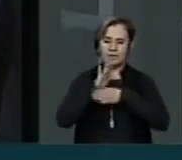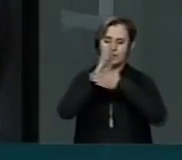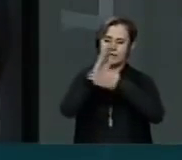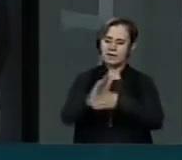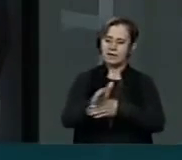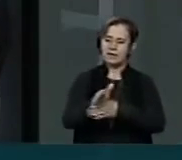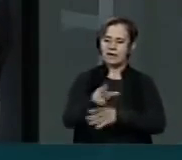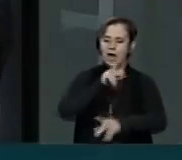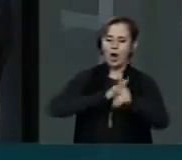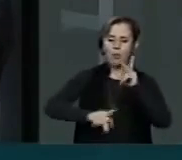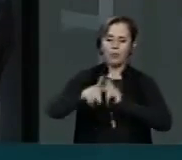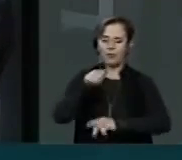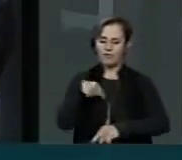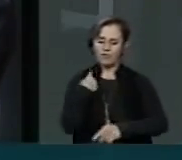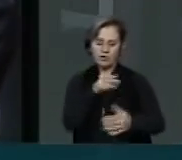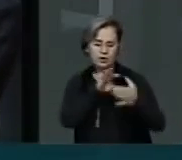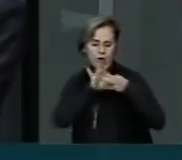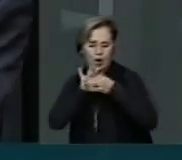companheiro,